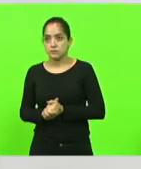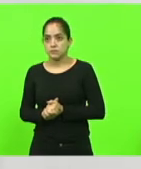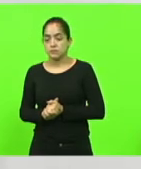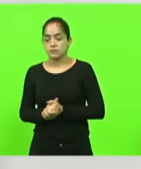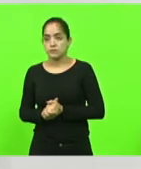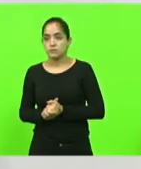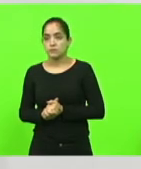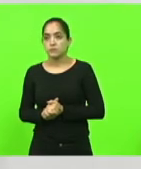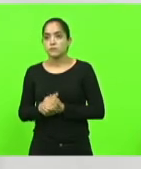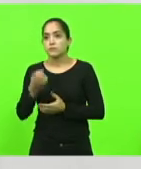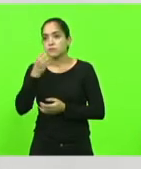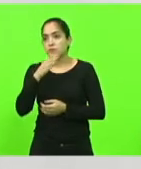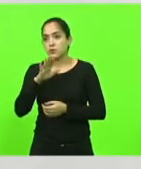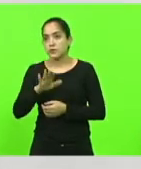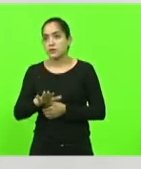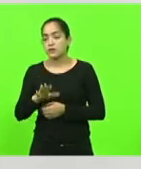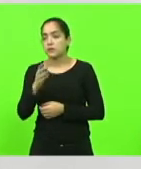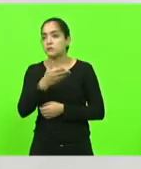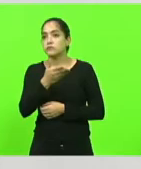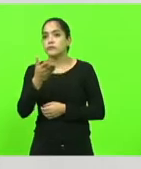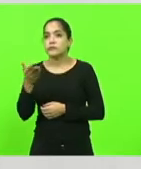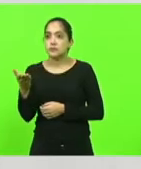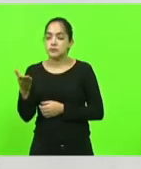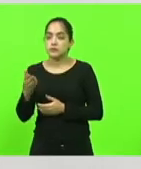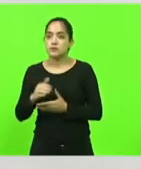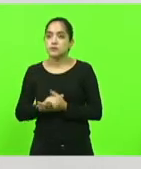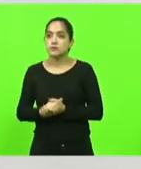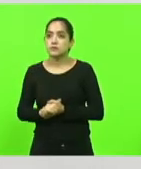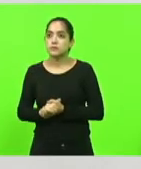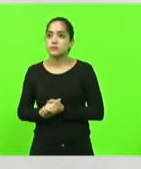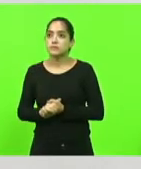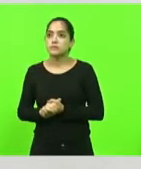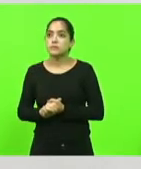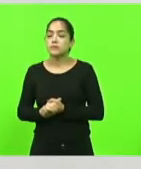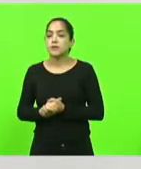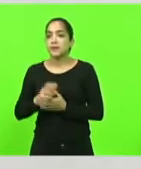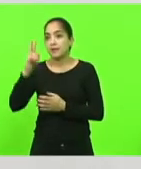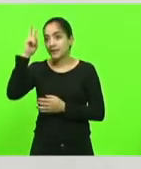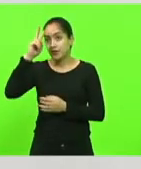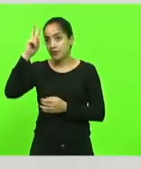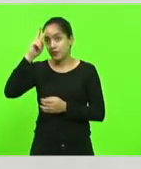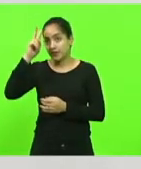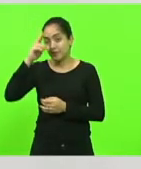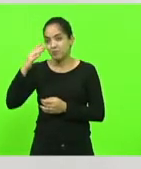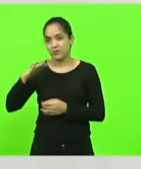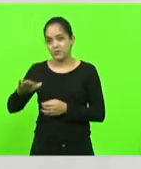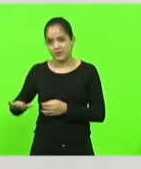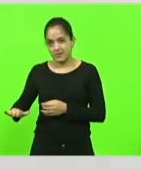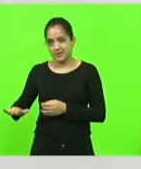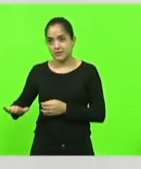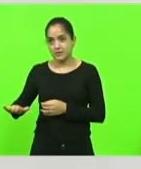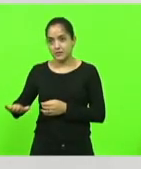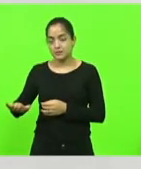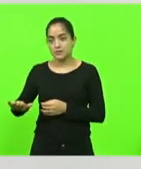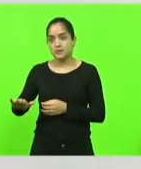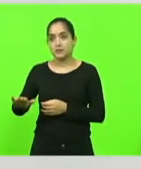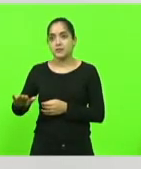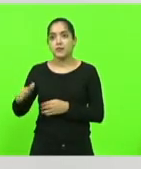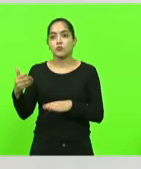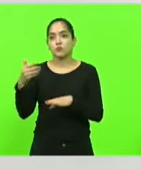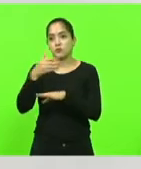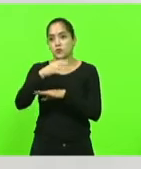Muito boa tarde, senhoras e senhores. Eu lembro-me quando pequeno ia ao colégio